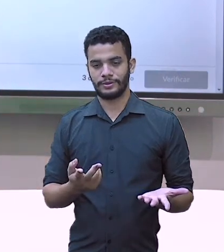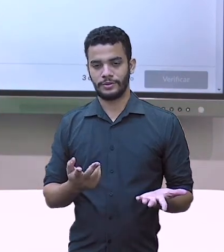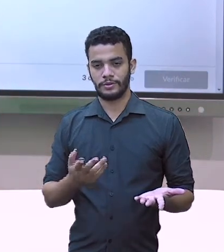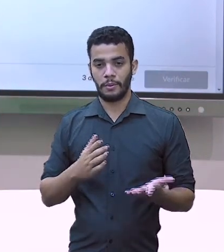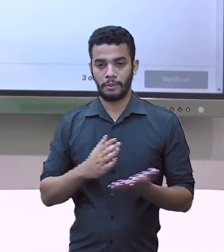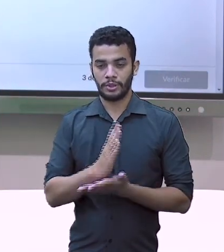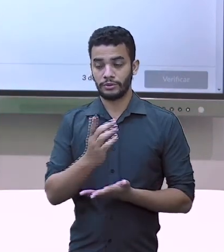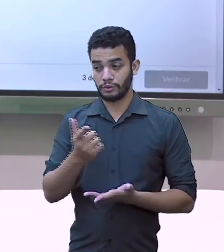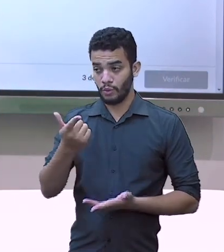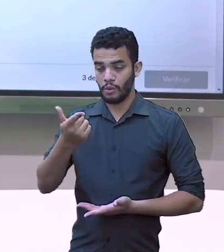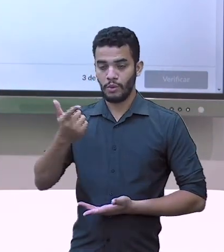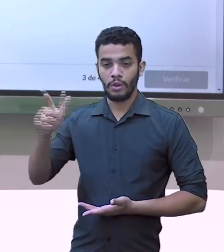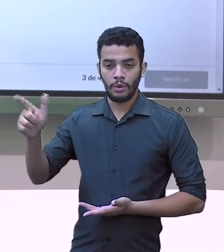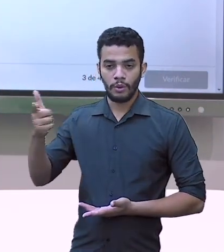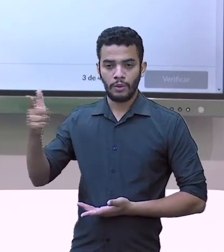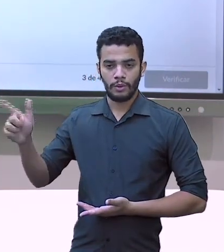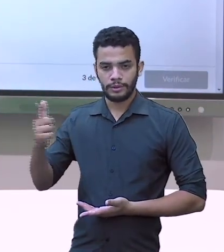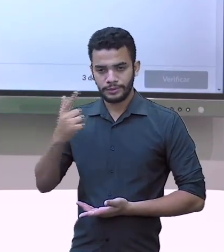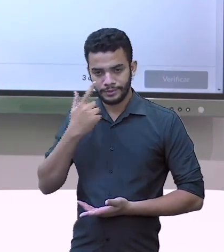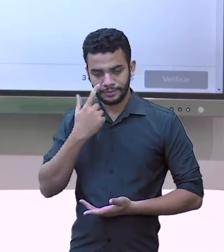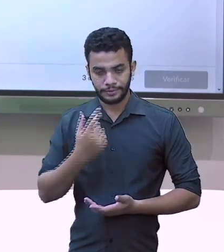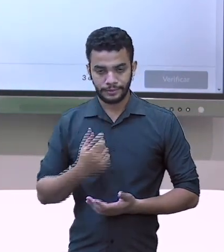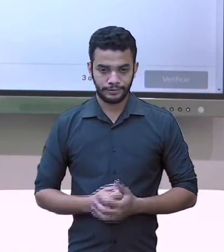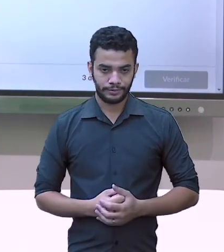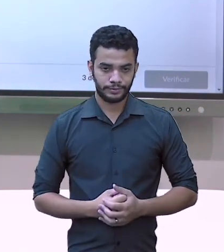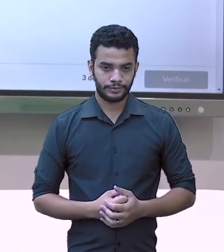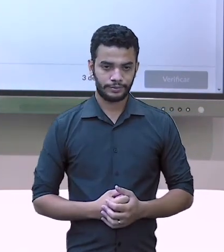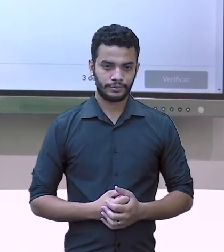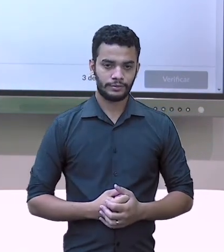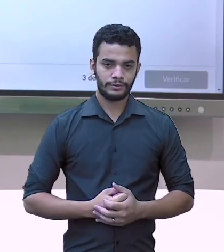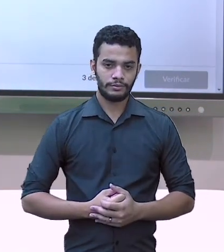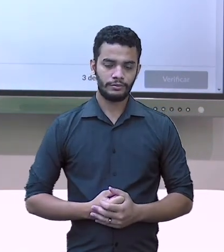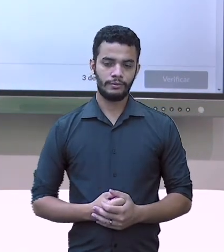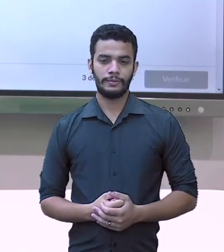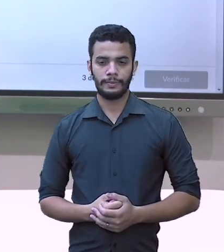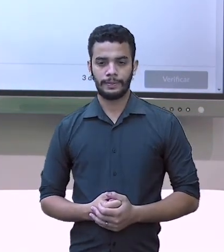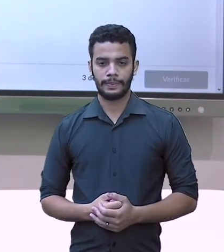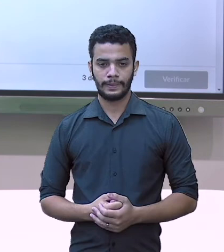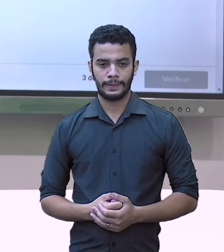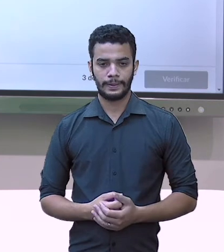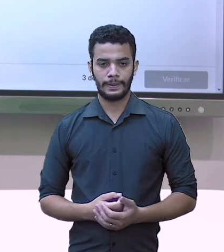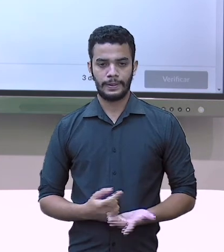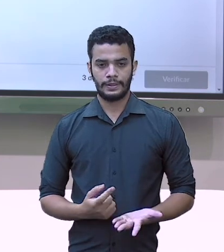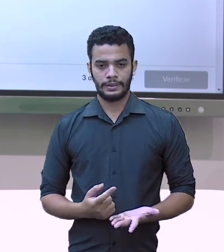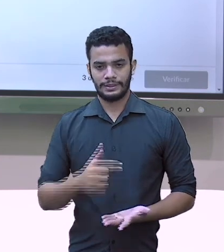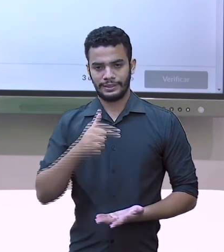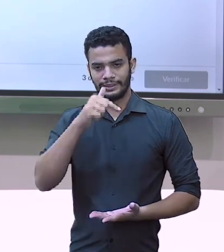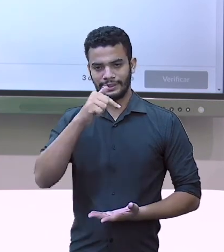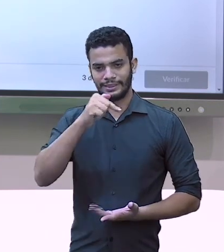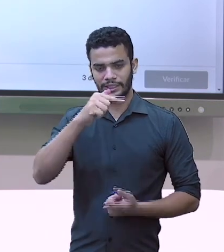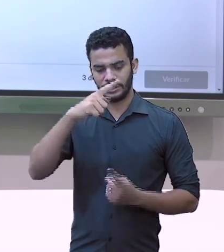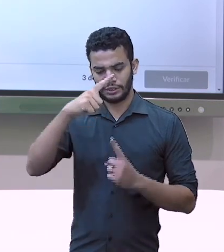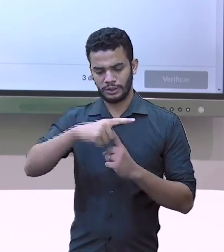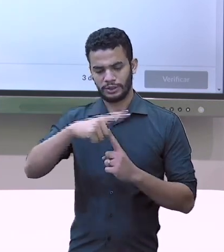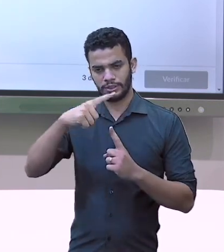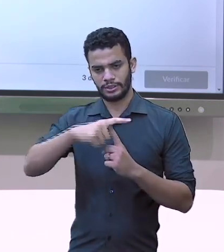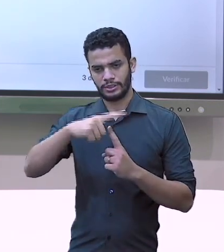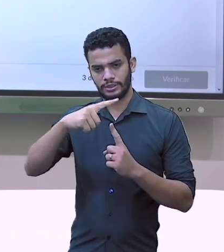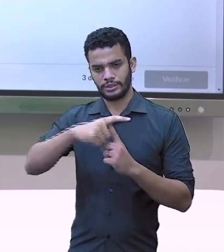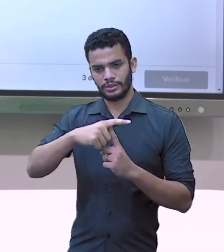Próxima pergunta. Ó, 7 inteiros, 7